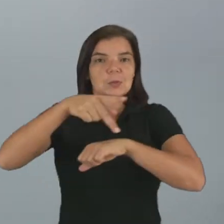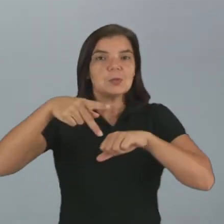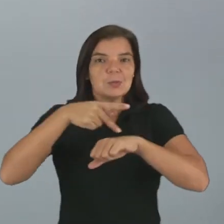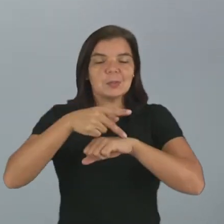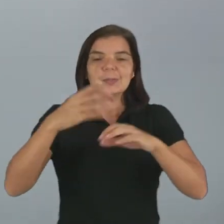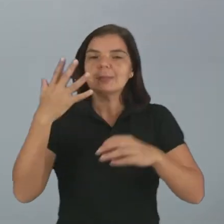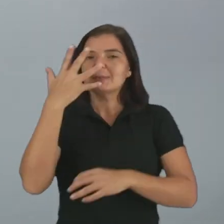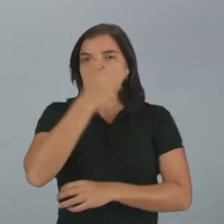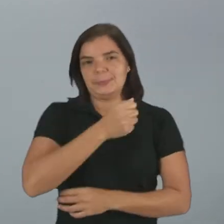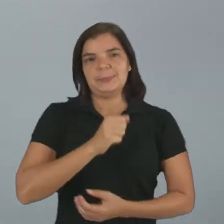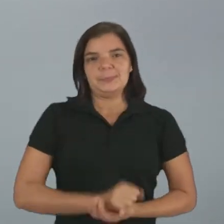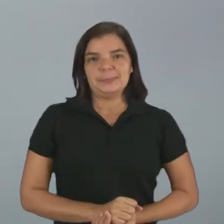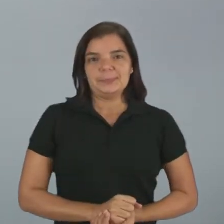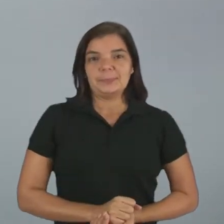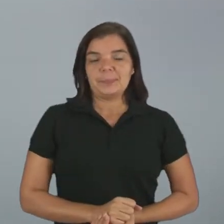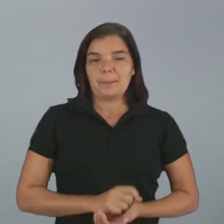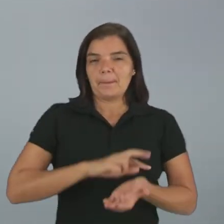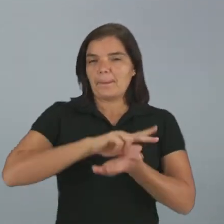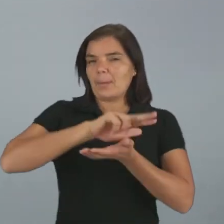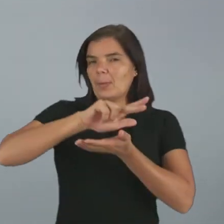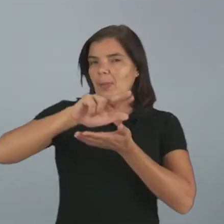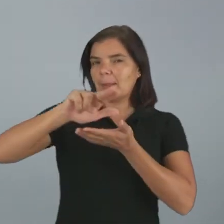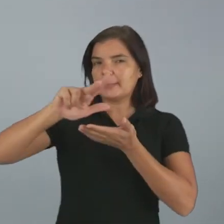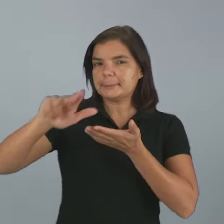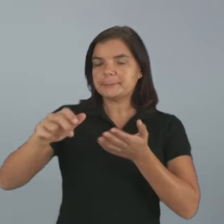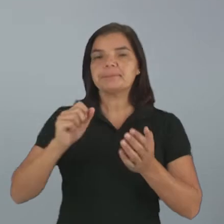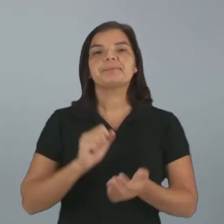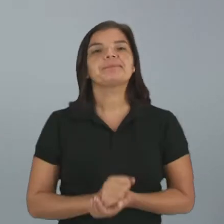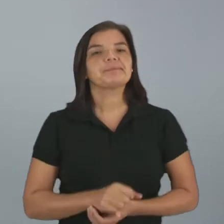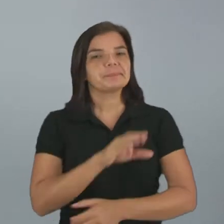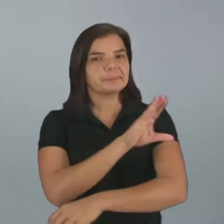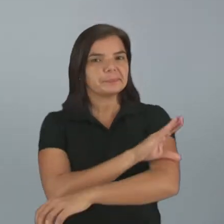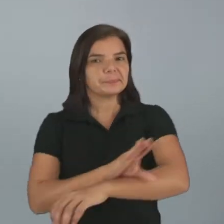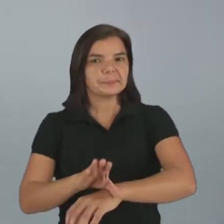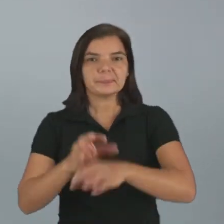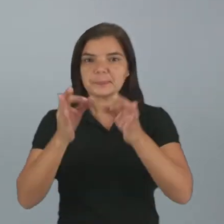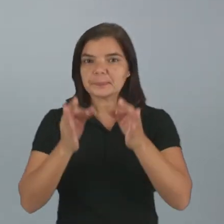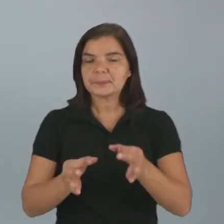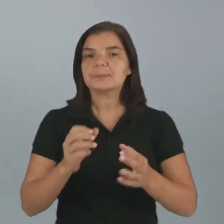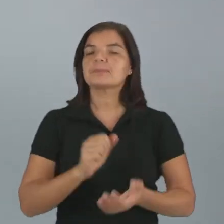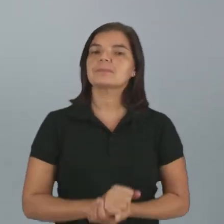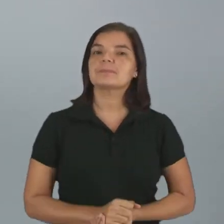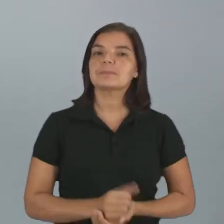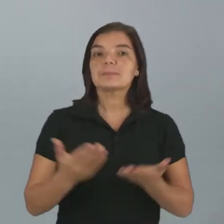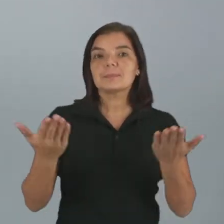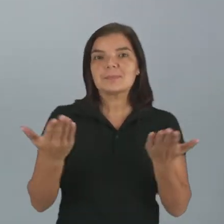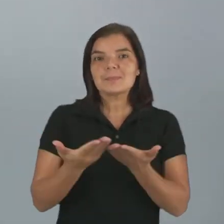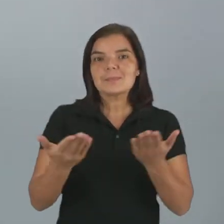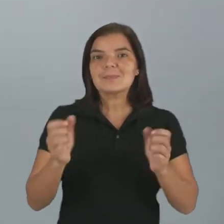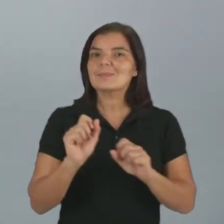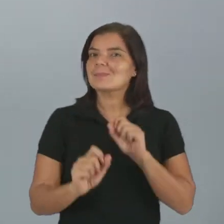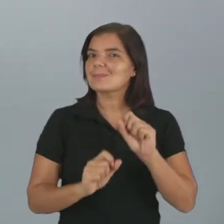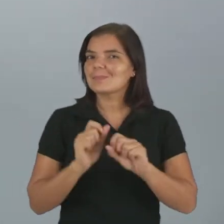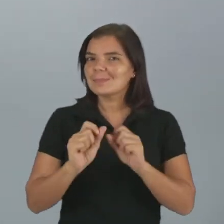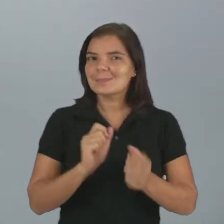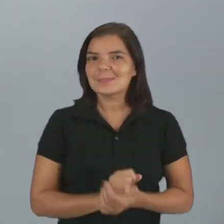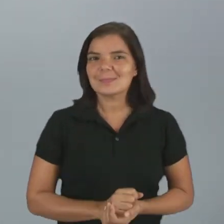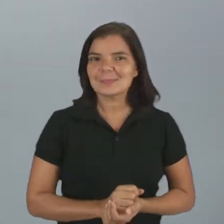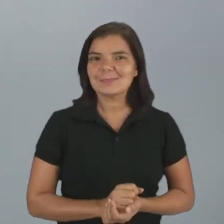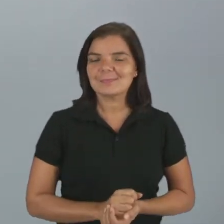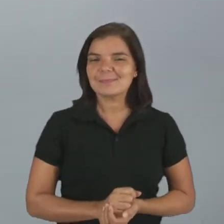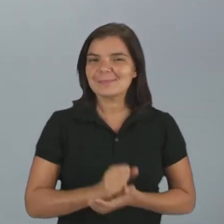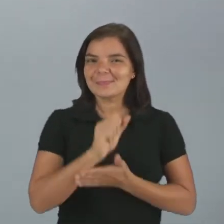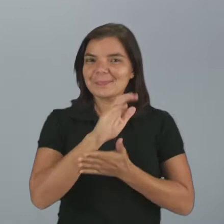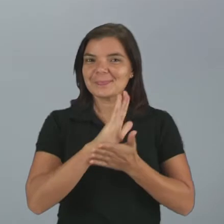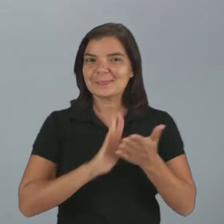lindo, né? Com a diversidade cultural, certo? E agora nós vamos para as